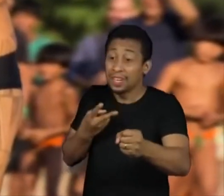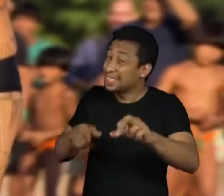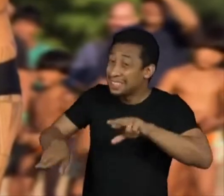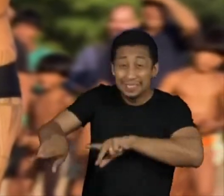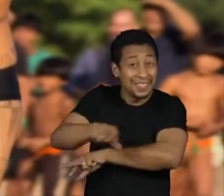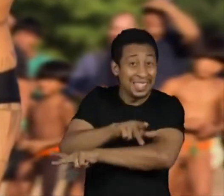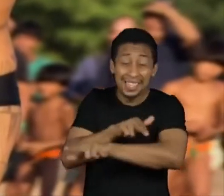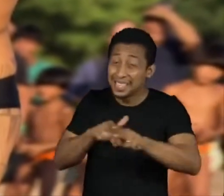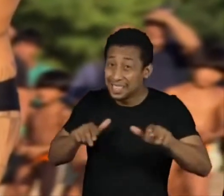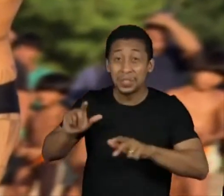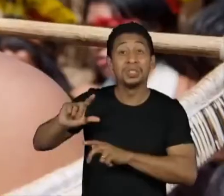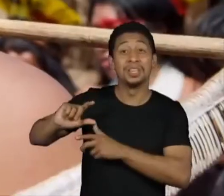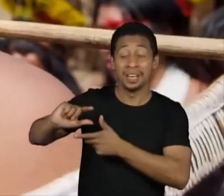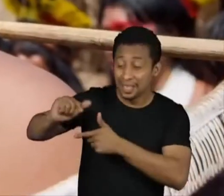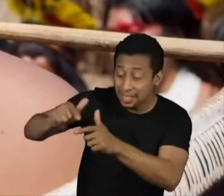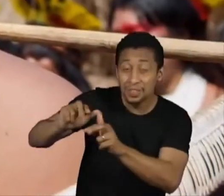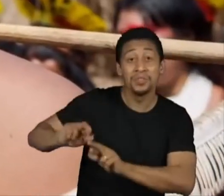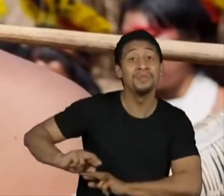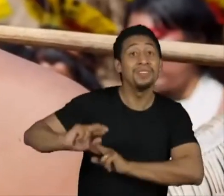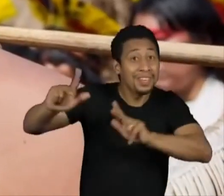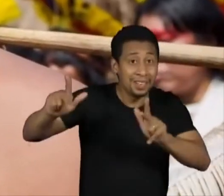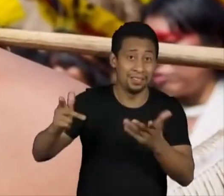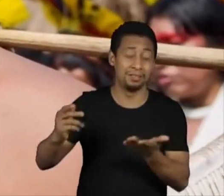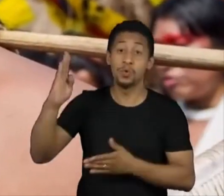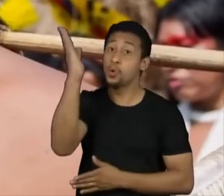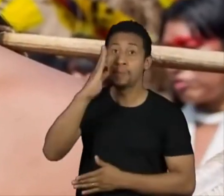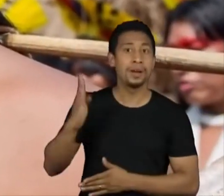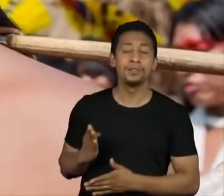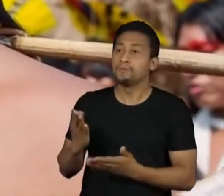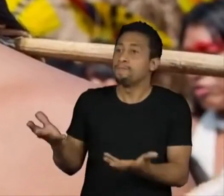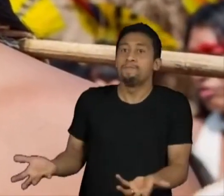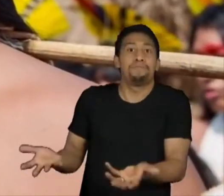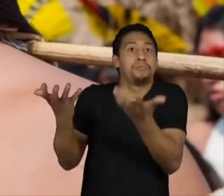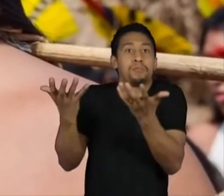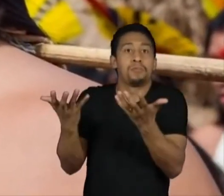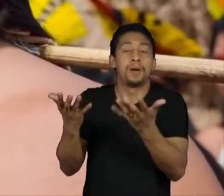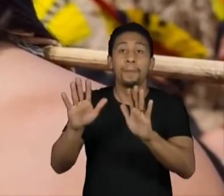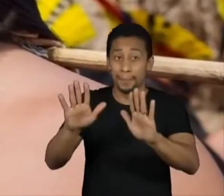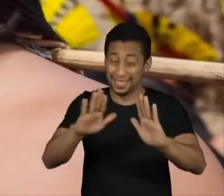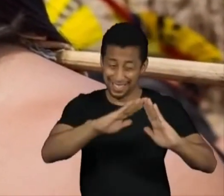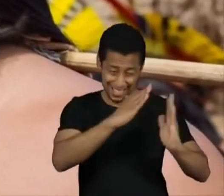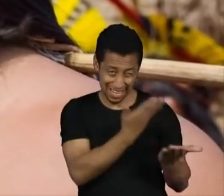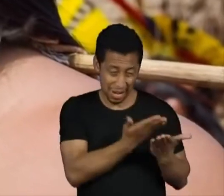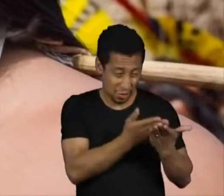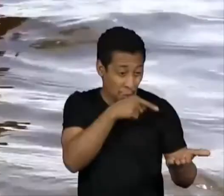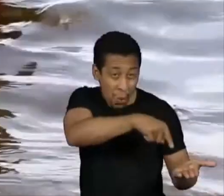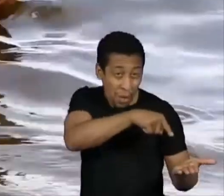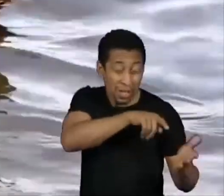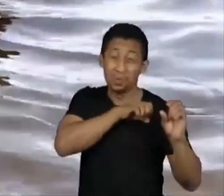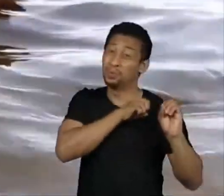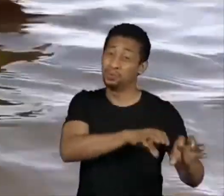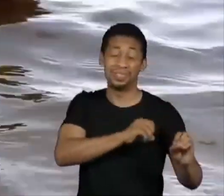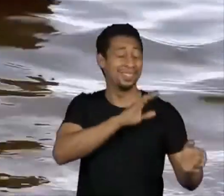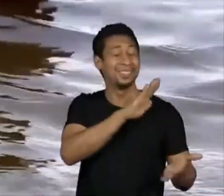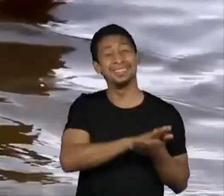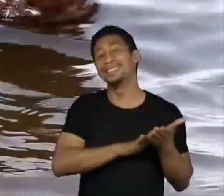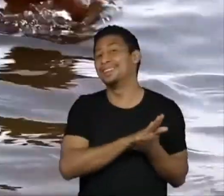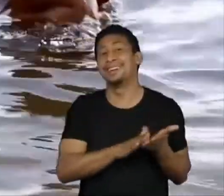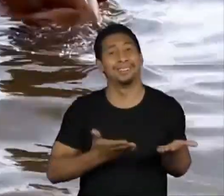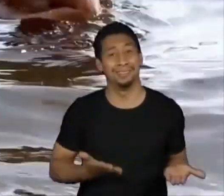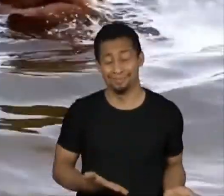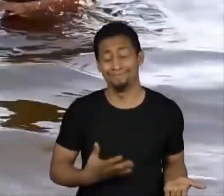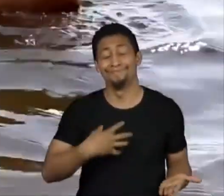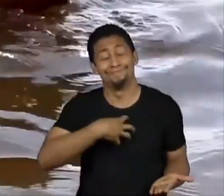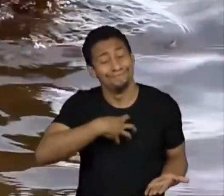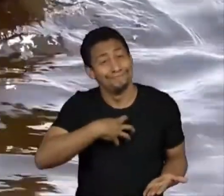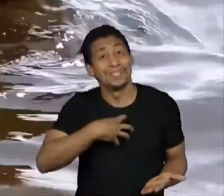riqueza que o brasileiro tem e não se ensina nas escolas. Esse é um dos anseios que eu tenho e que